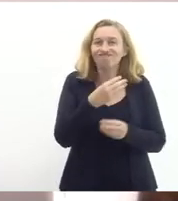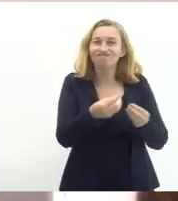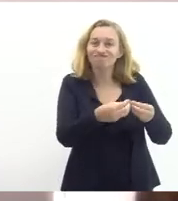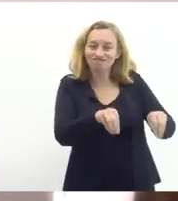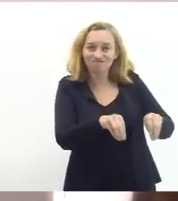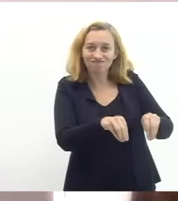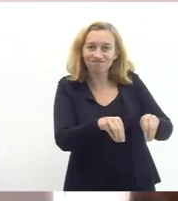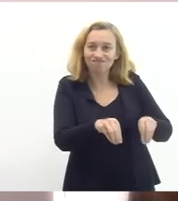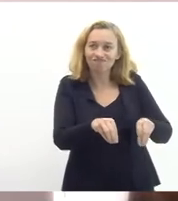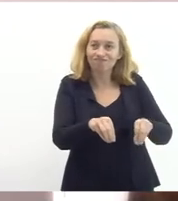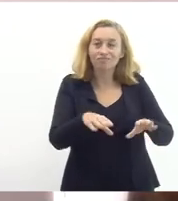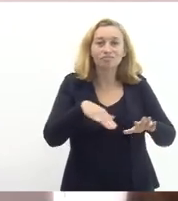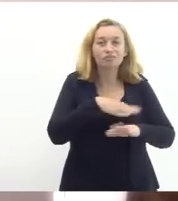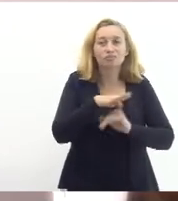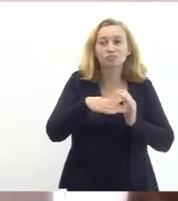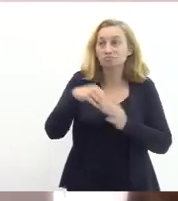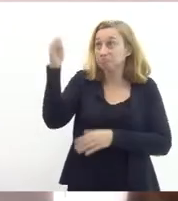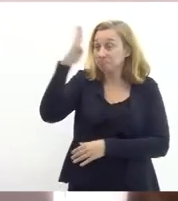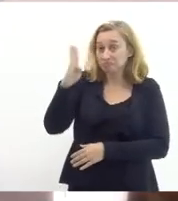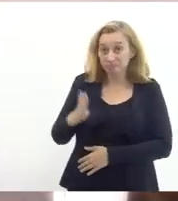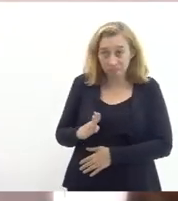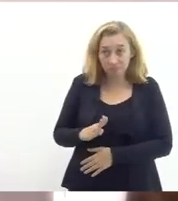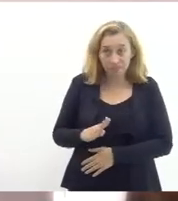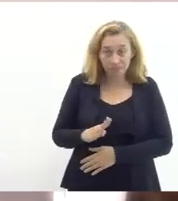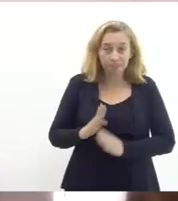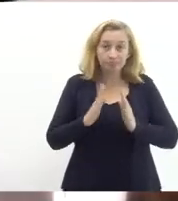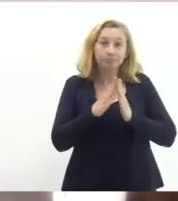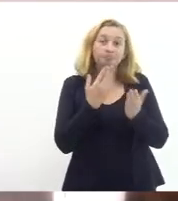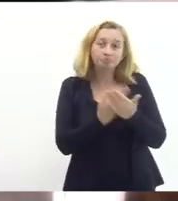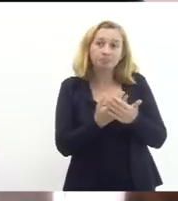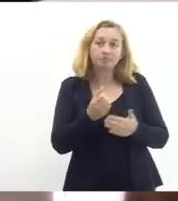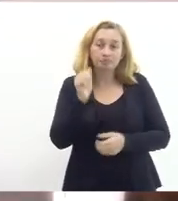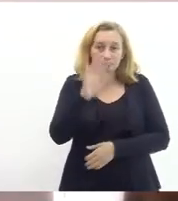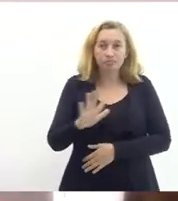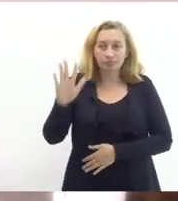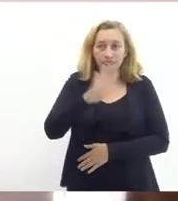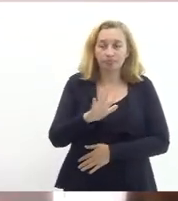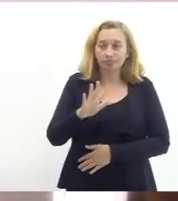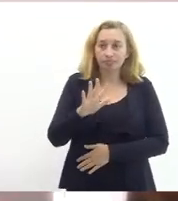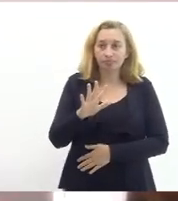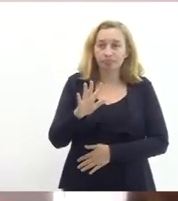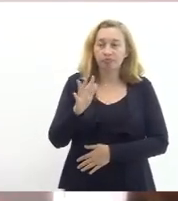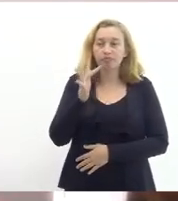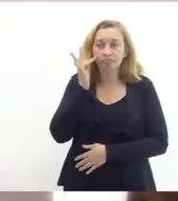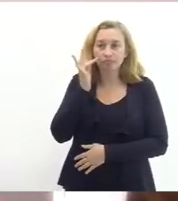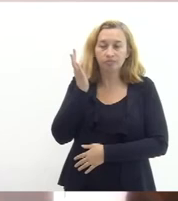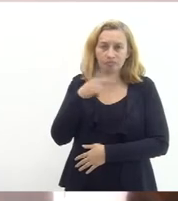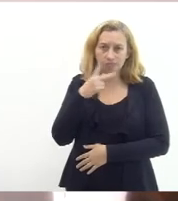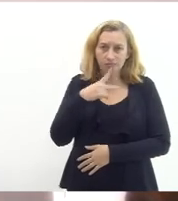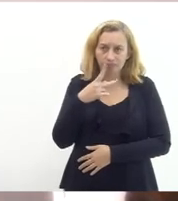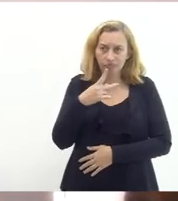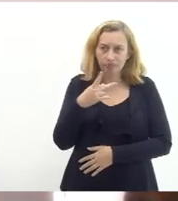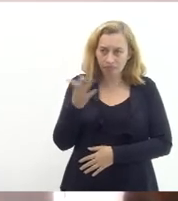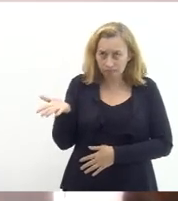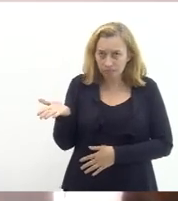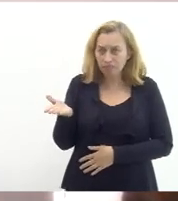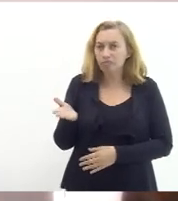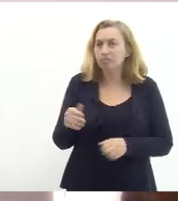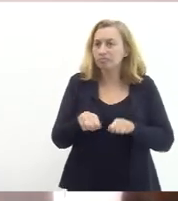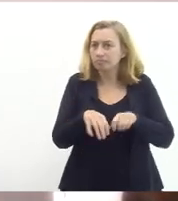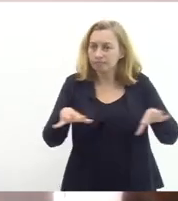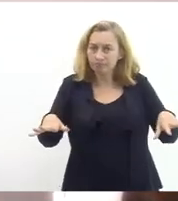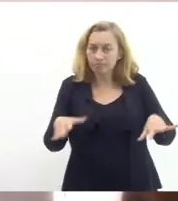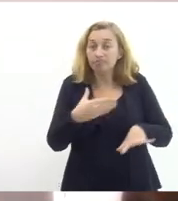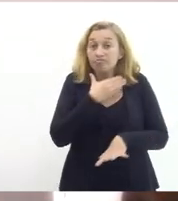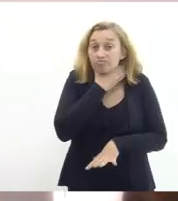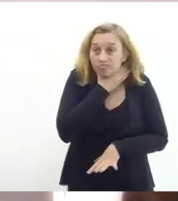públicas pelo Brasil inteiro aliás nas escolas de modo geral o Flávio falou sem exagero eu endosso a crise da pandemia é a